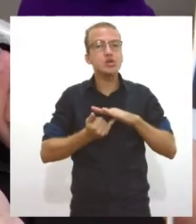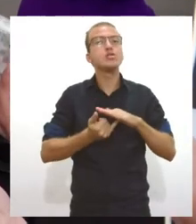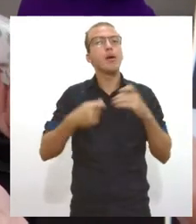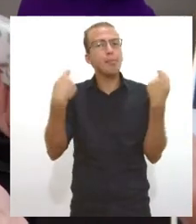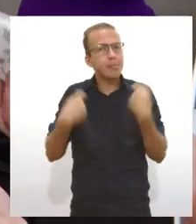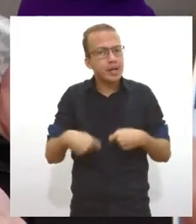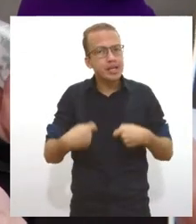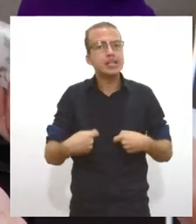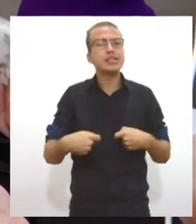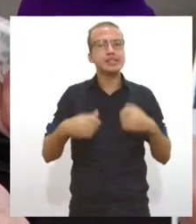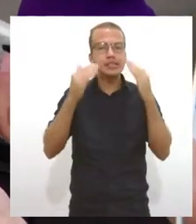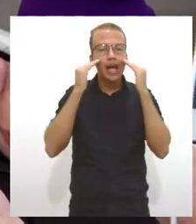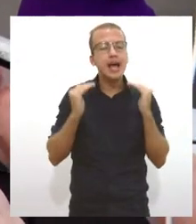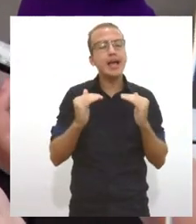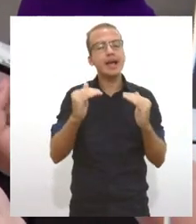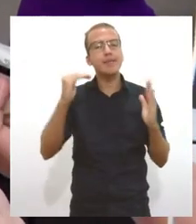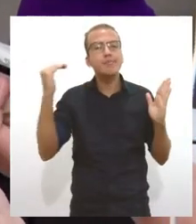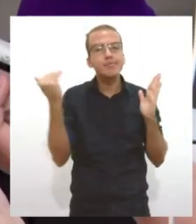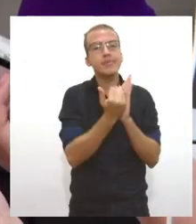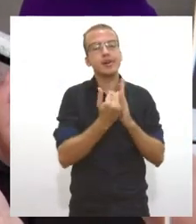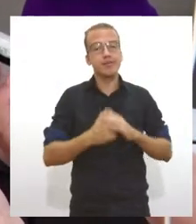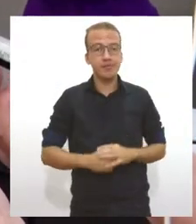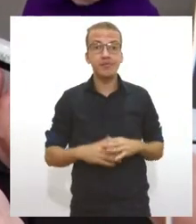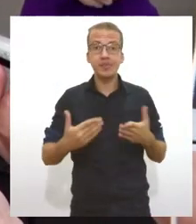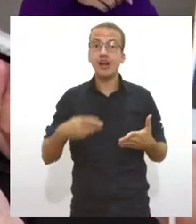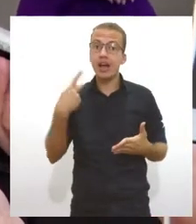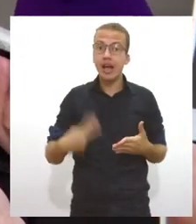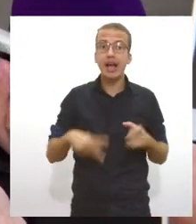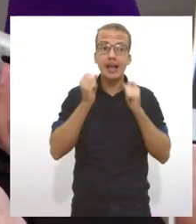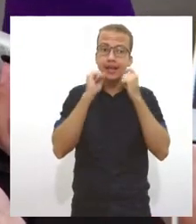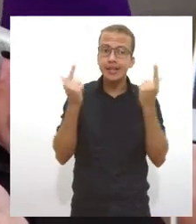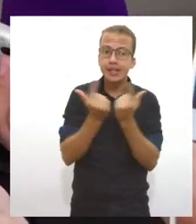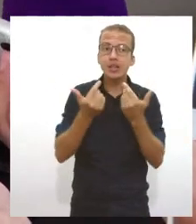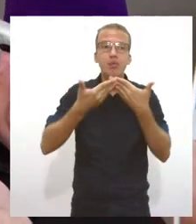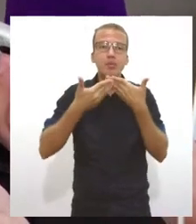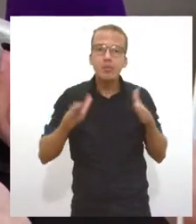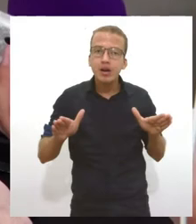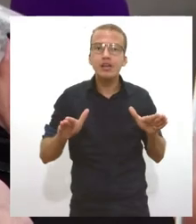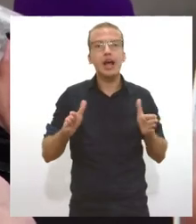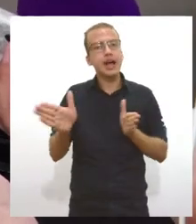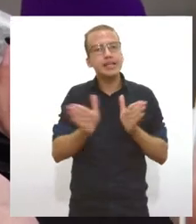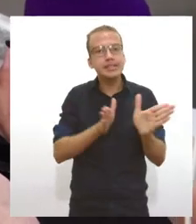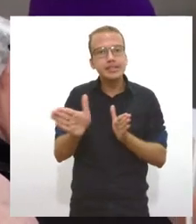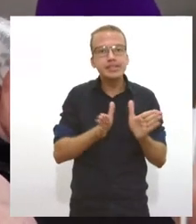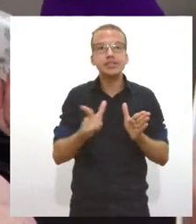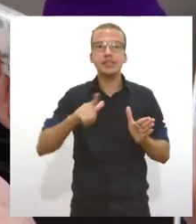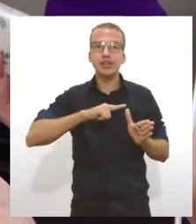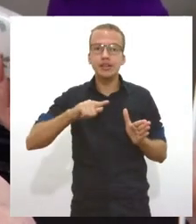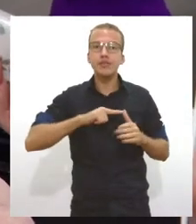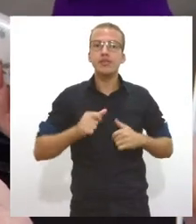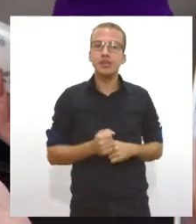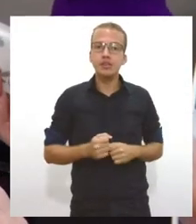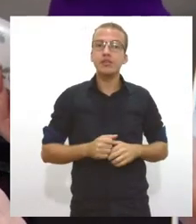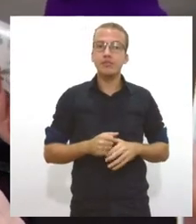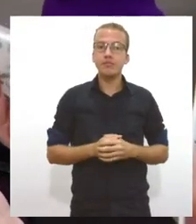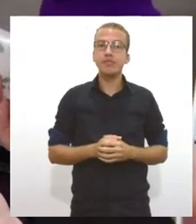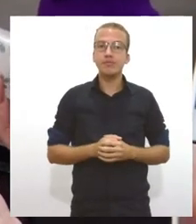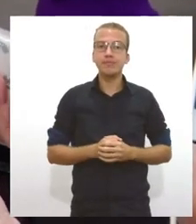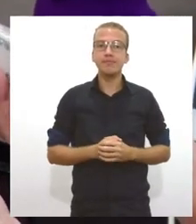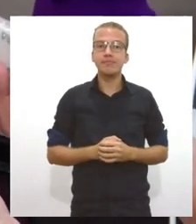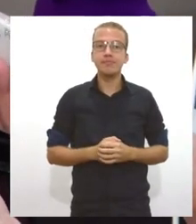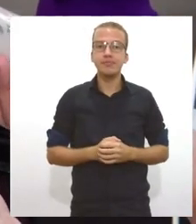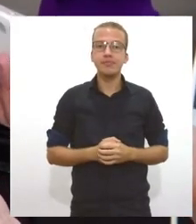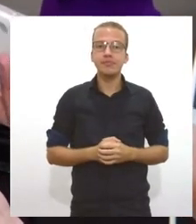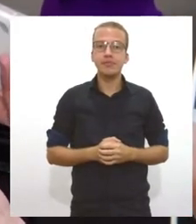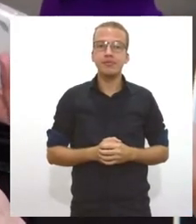realmente a abrir a acessibilidade para as pessoas com deficiência que hoje são mais de meio milhão em Sergipe. Então, essa